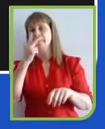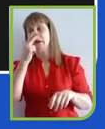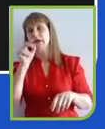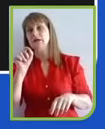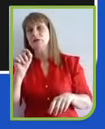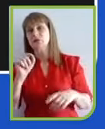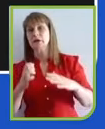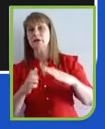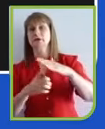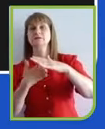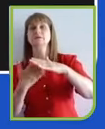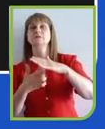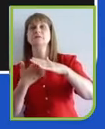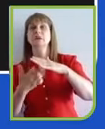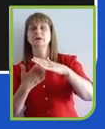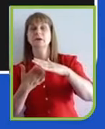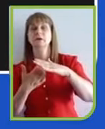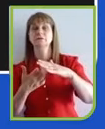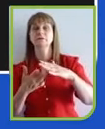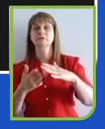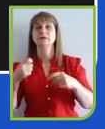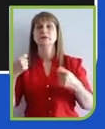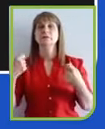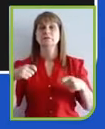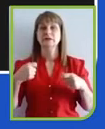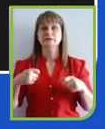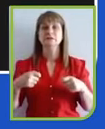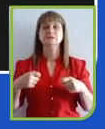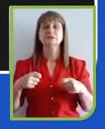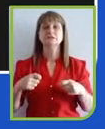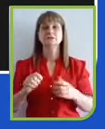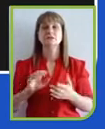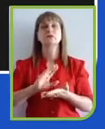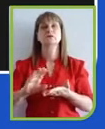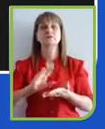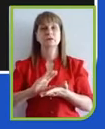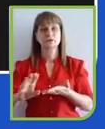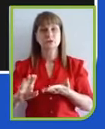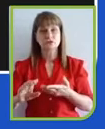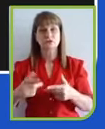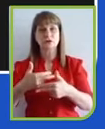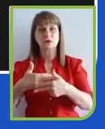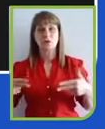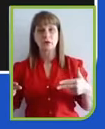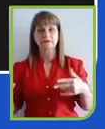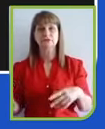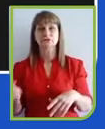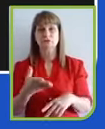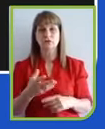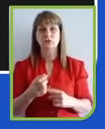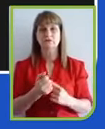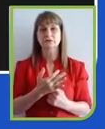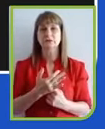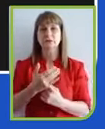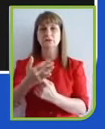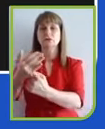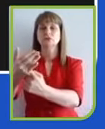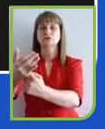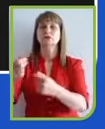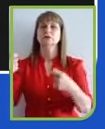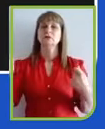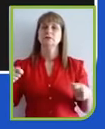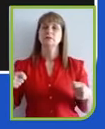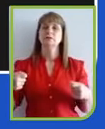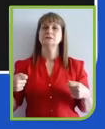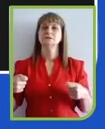frente e investir em inovações disruptivas de tecnologia, vão ter que colocar mais avaliação de